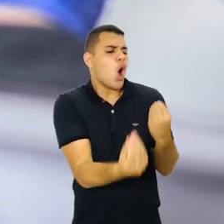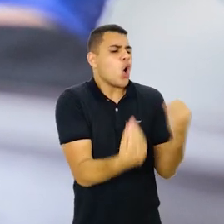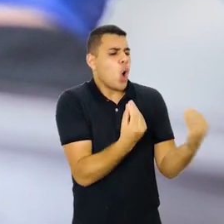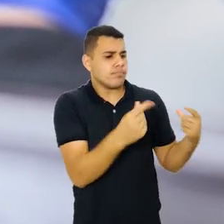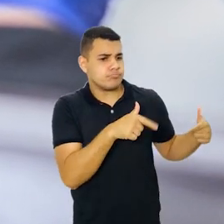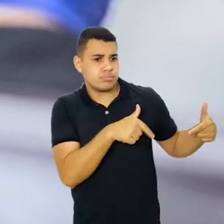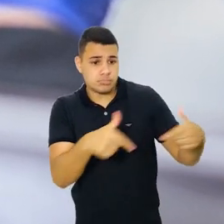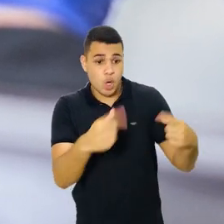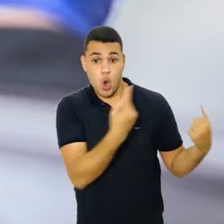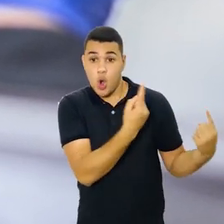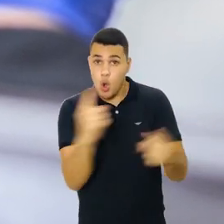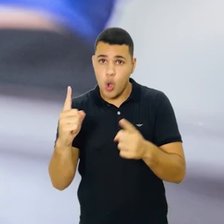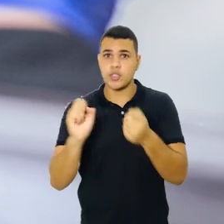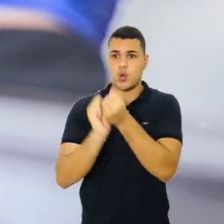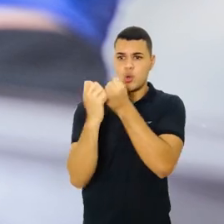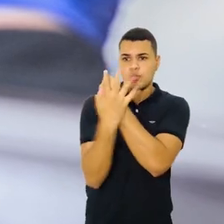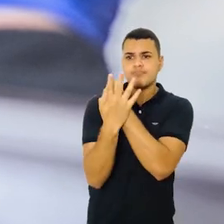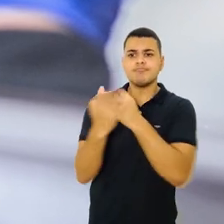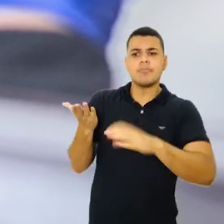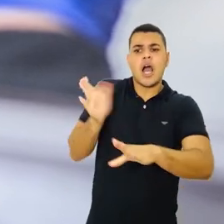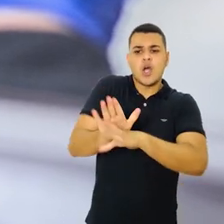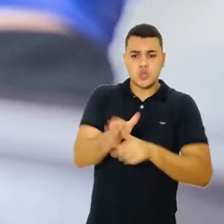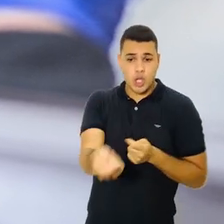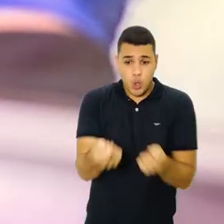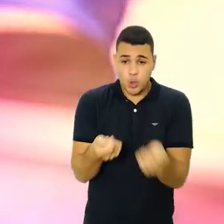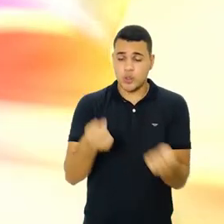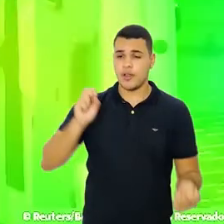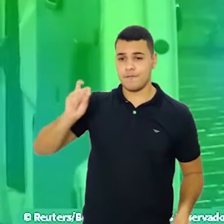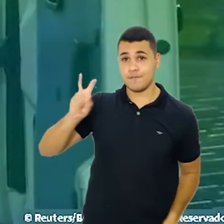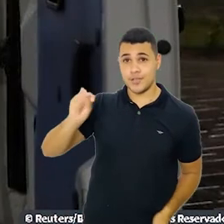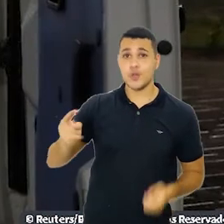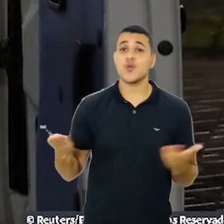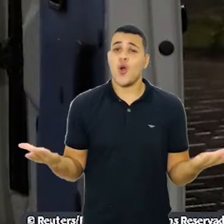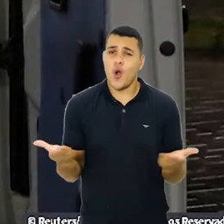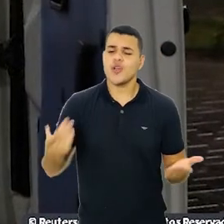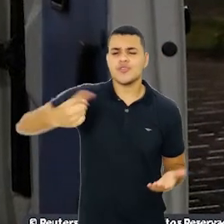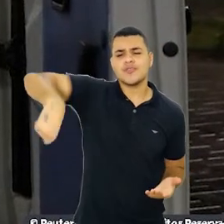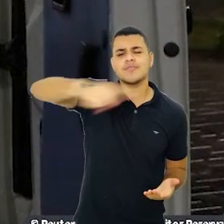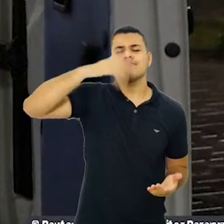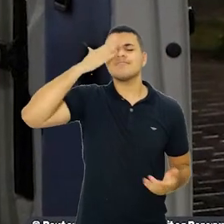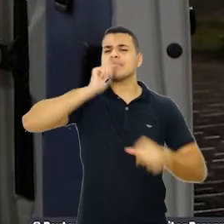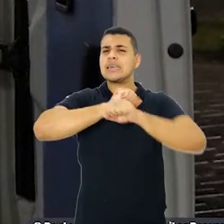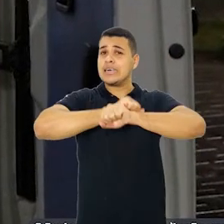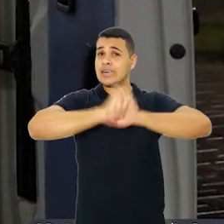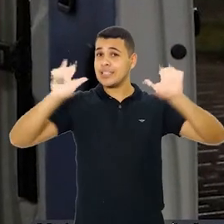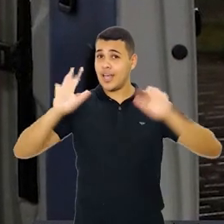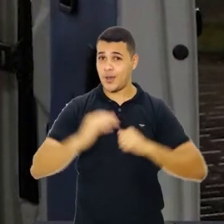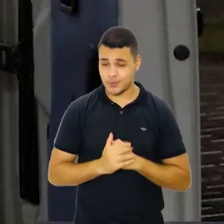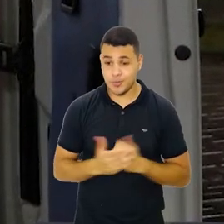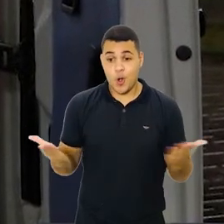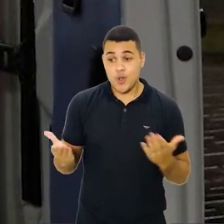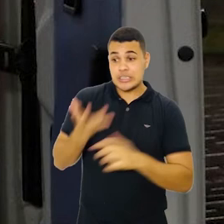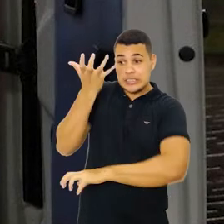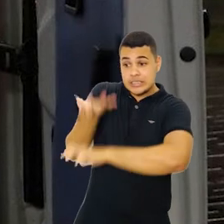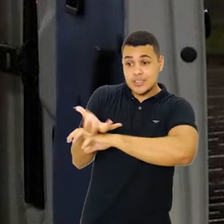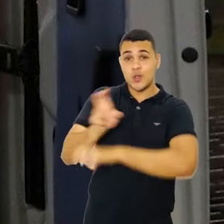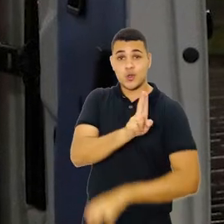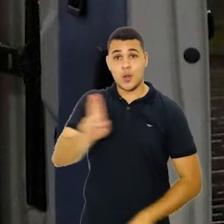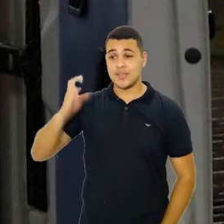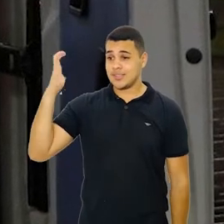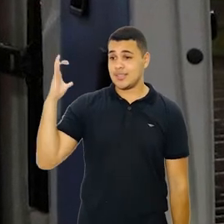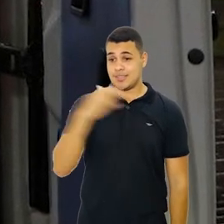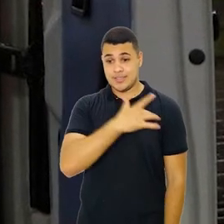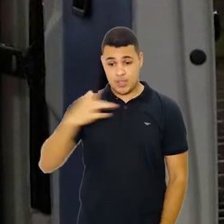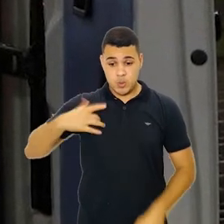pesquisas na área de inovação e saúde têm para contribuir com a contenção do vírus, Hoje, damos